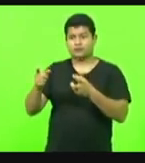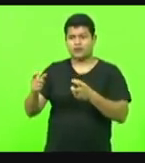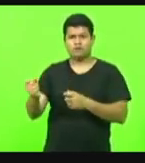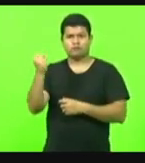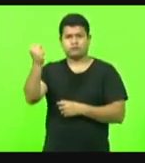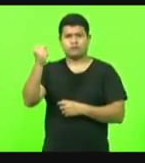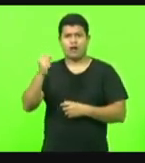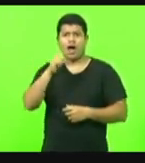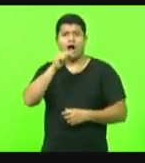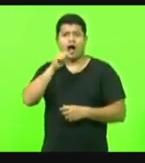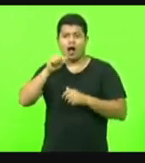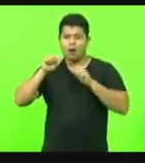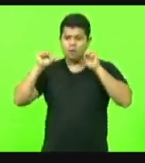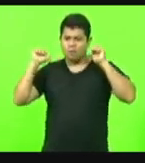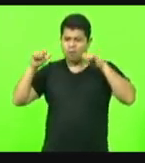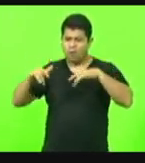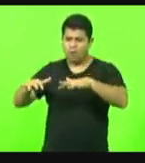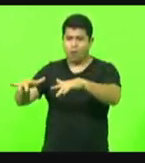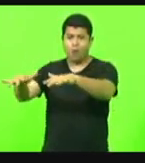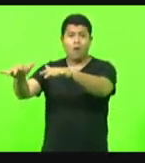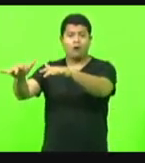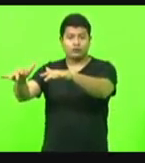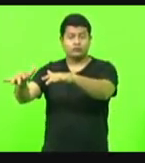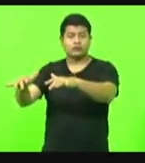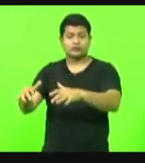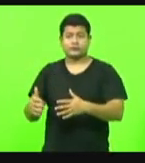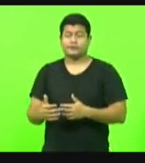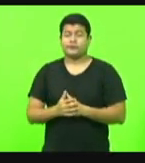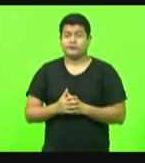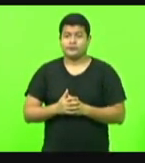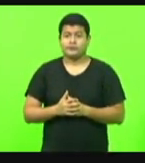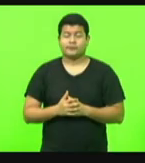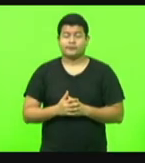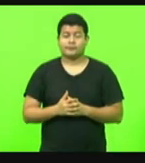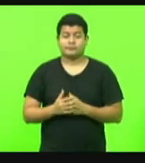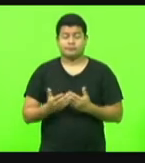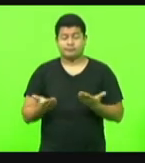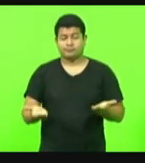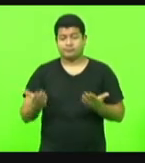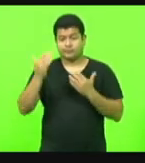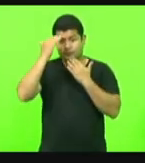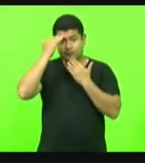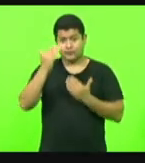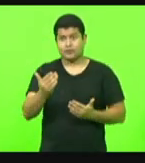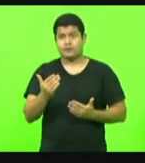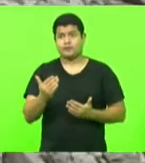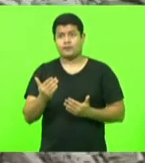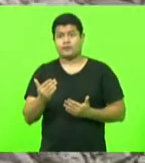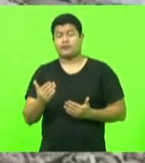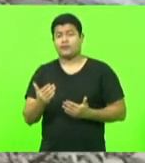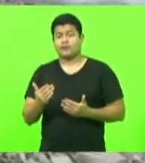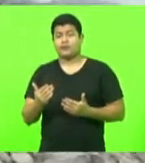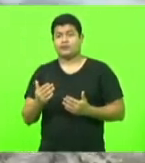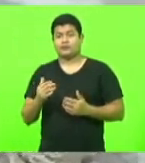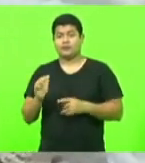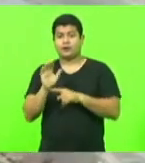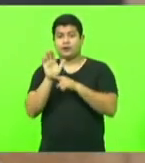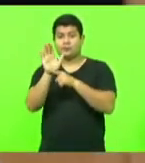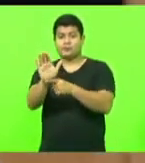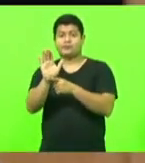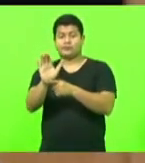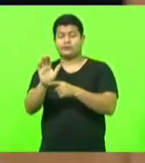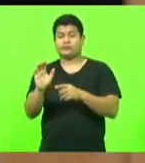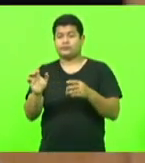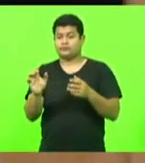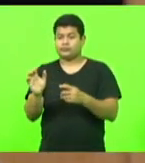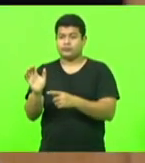estrago que o município sofreu. Então, agradeço a técnica aí pelas imagens que